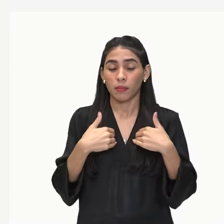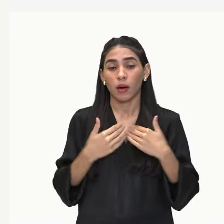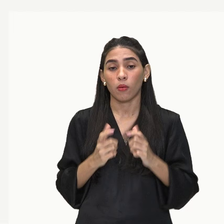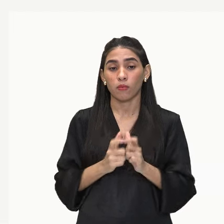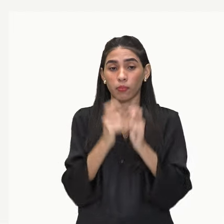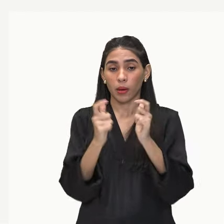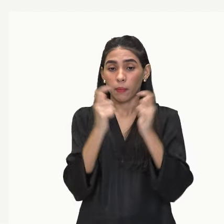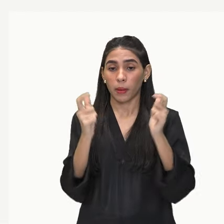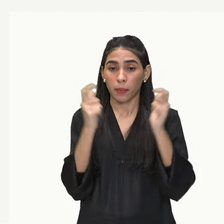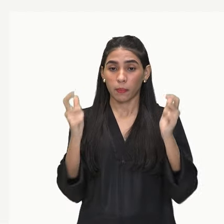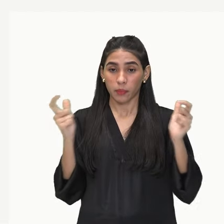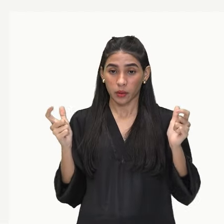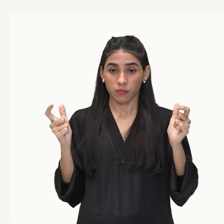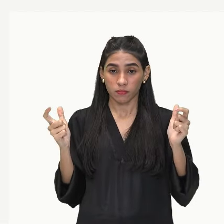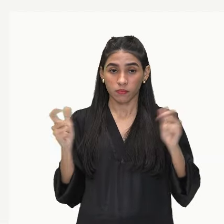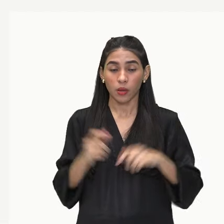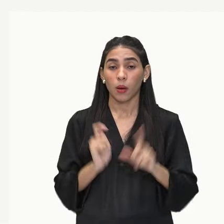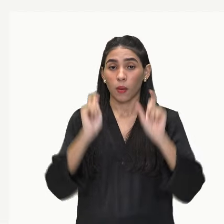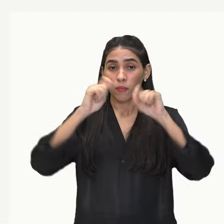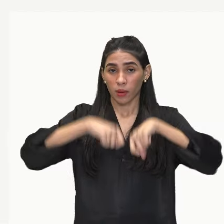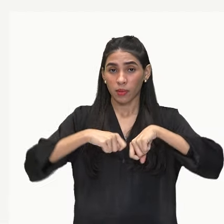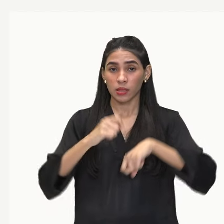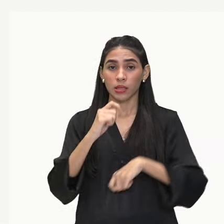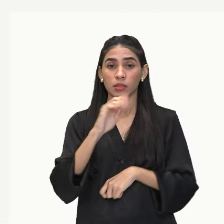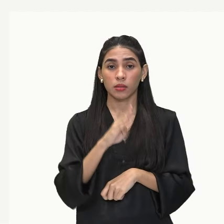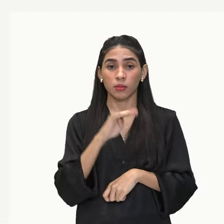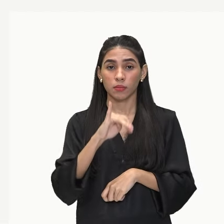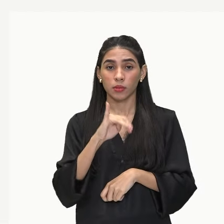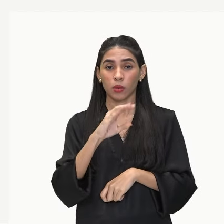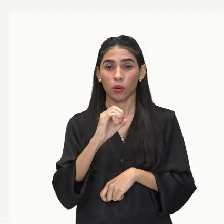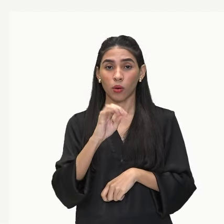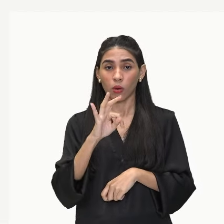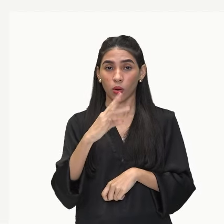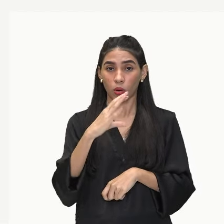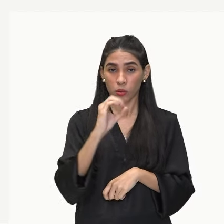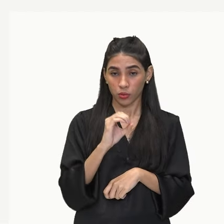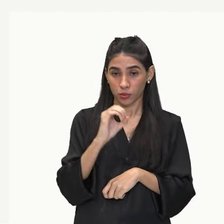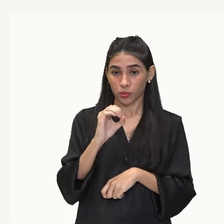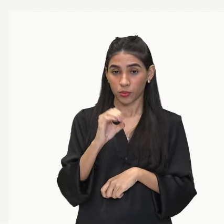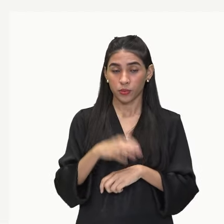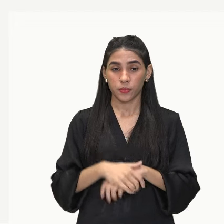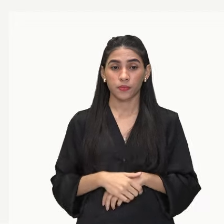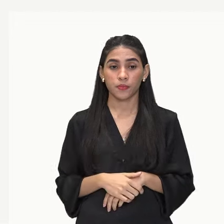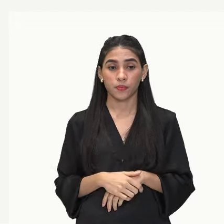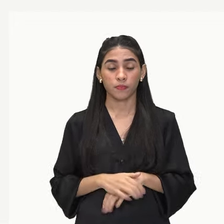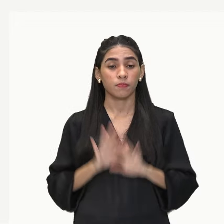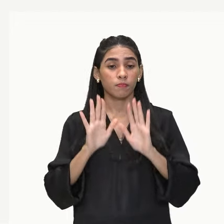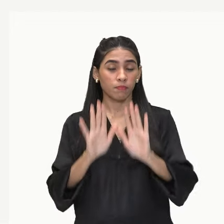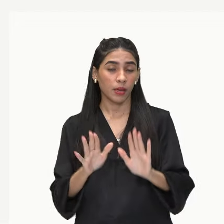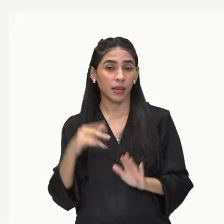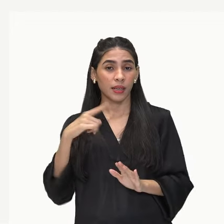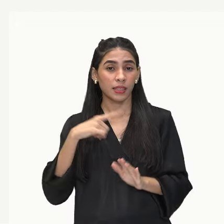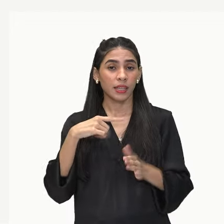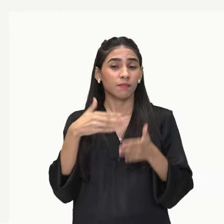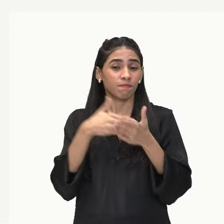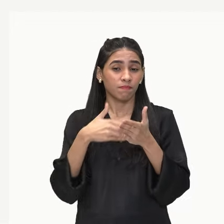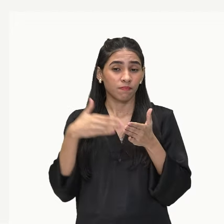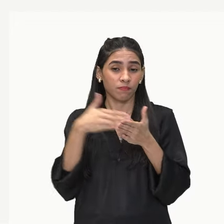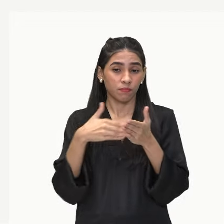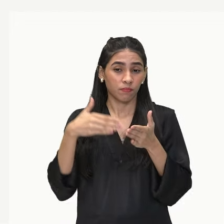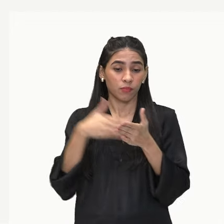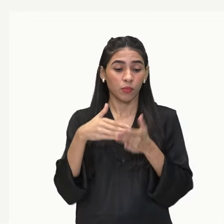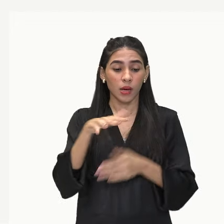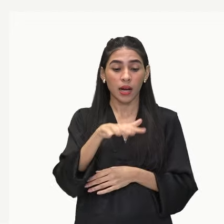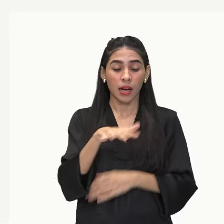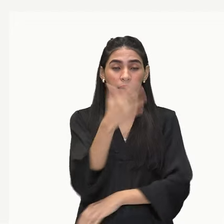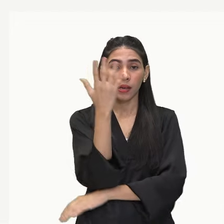biótico. Então, ela tem aquele potencial biótico para crescer, para se desenvolver, para se reproduzir, mas existe uma resistência ambiental,